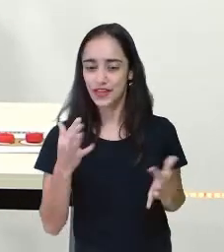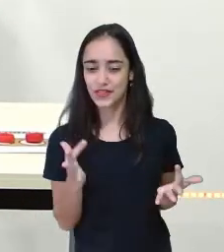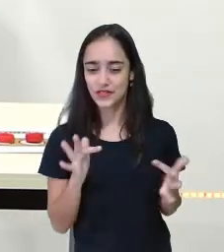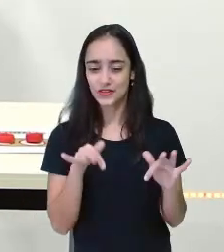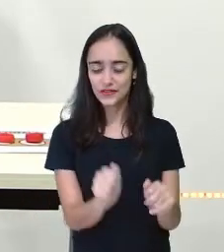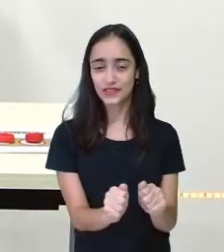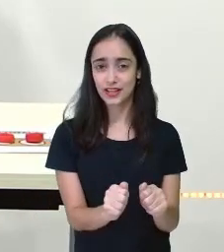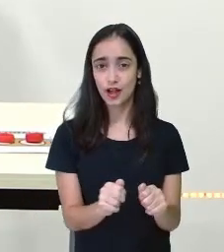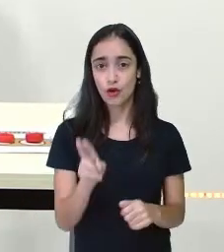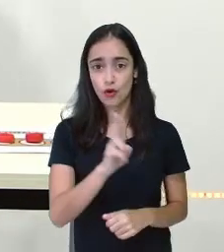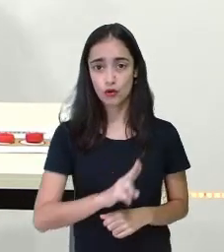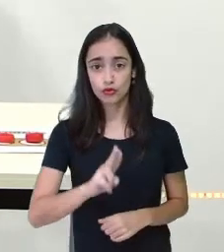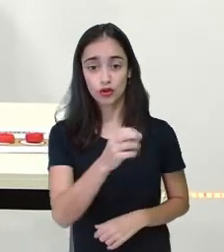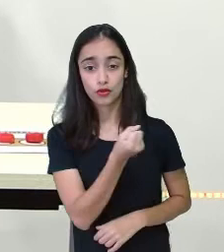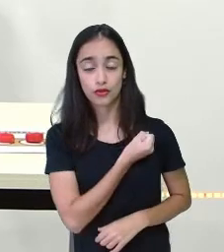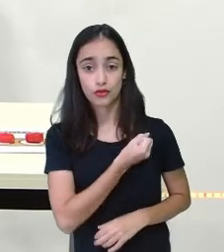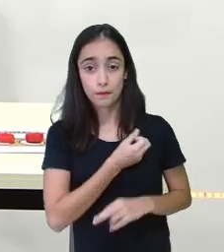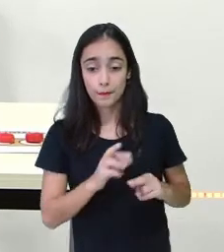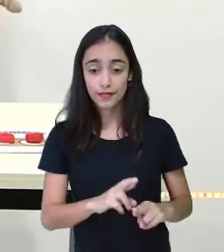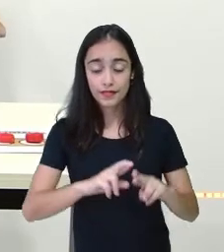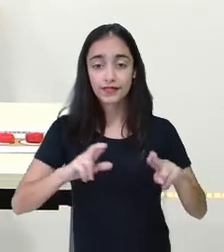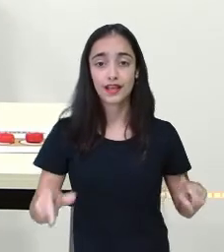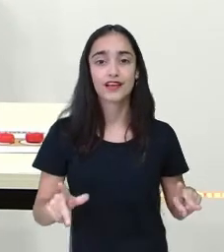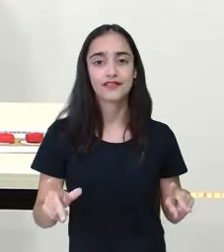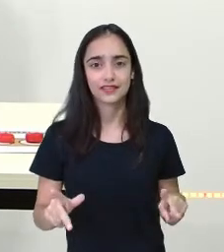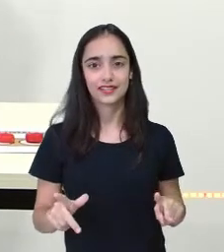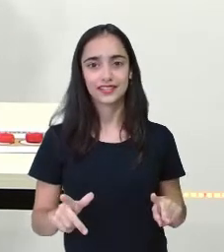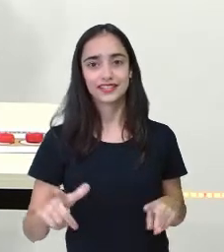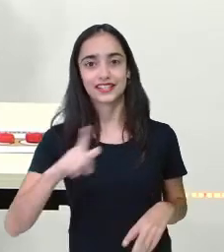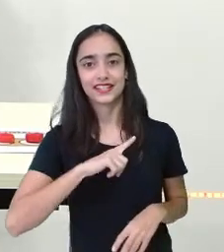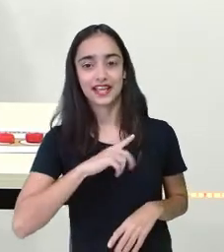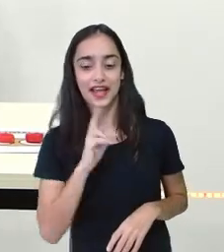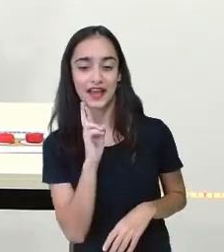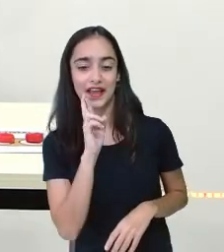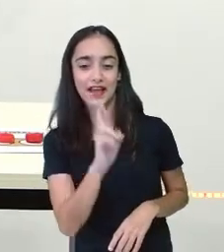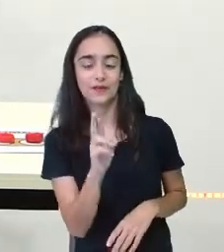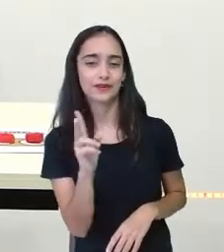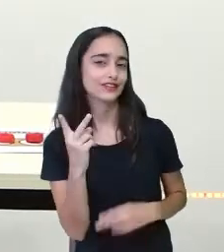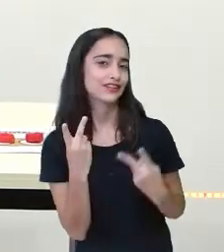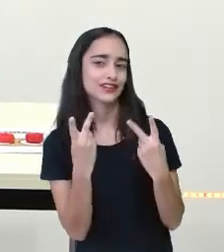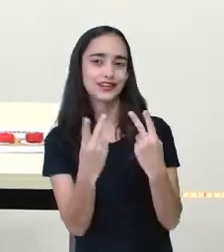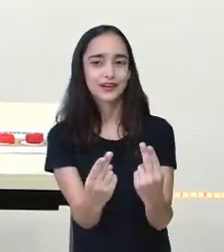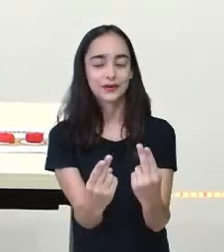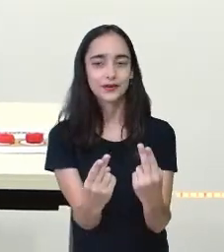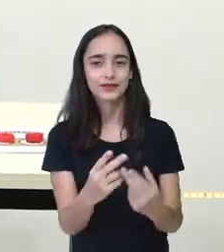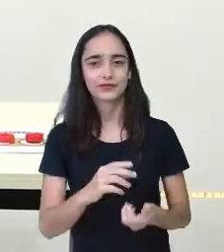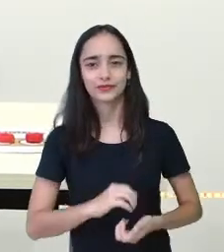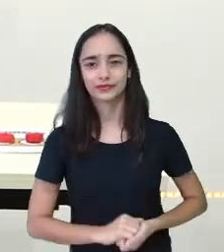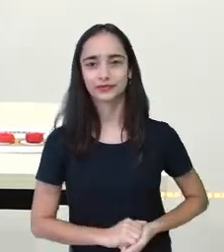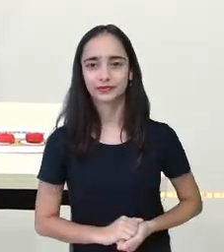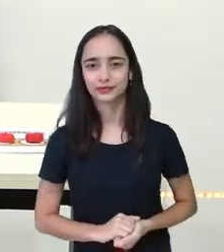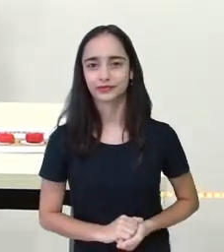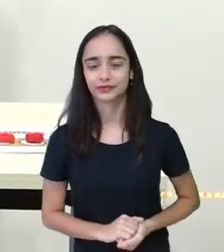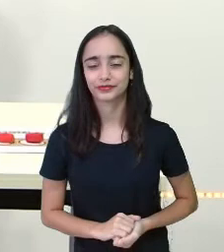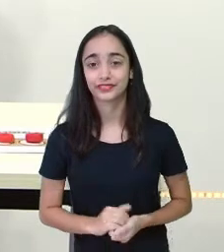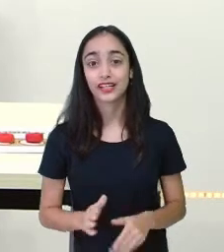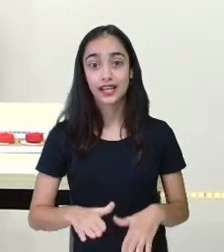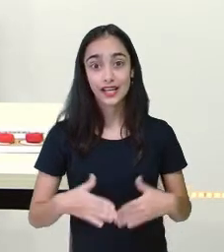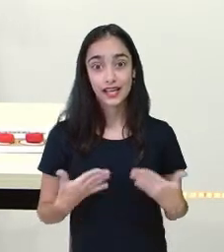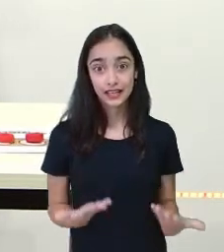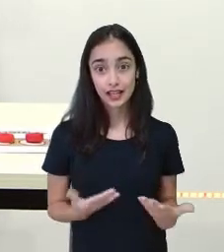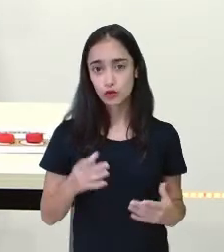com números diferentes que obtivemos o mesmo resultado. Tá certo? Algarismo diferente para ter o mesmo resultado. Então,